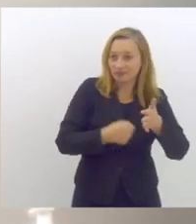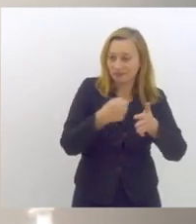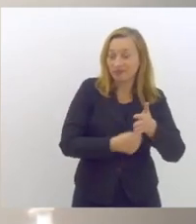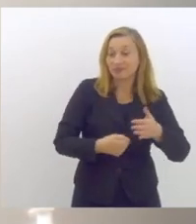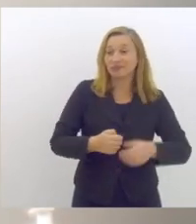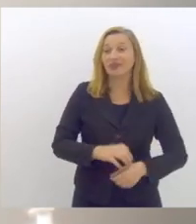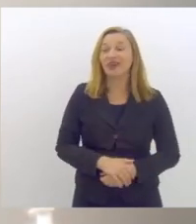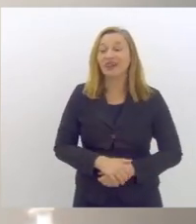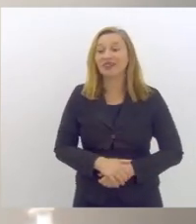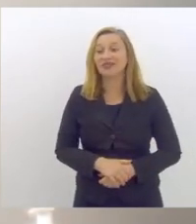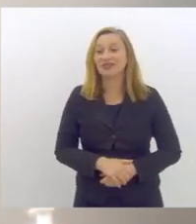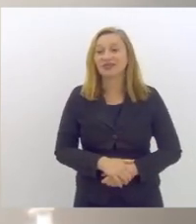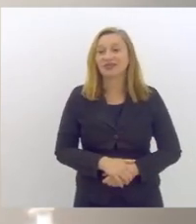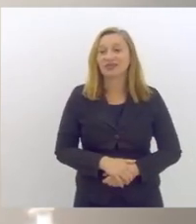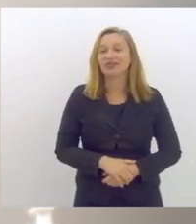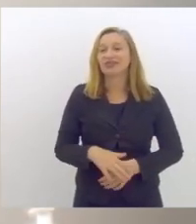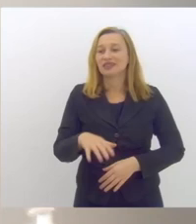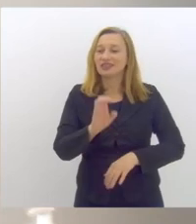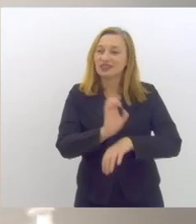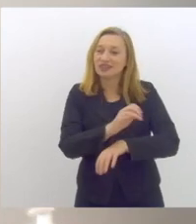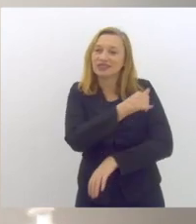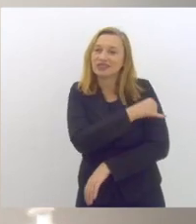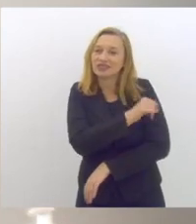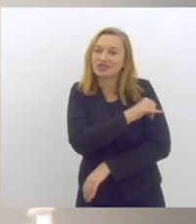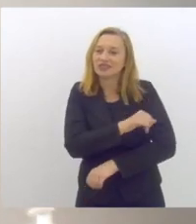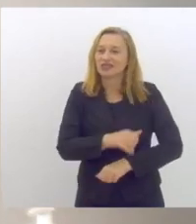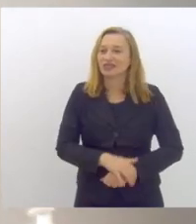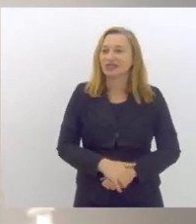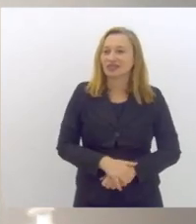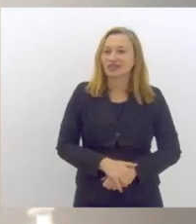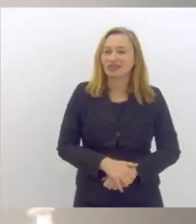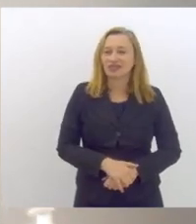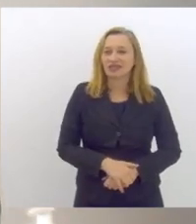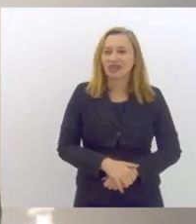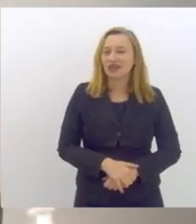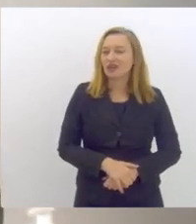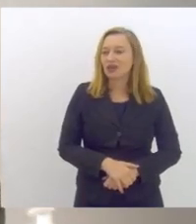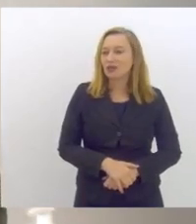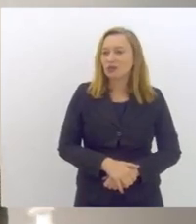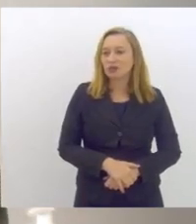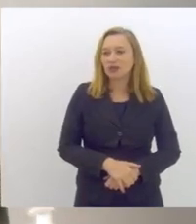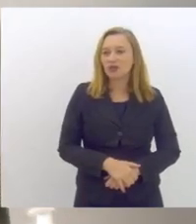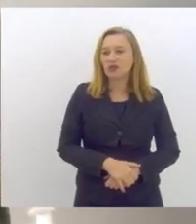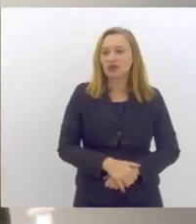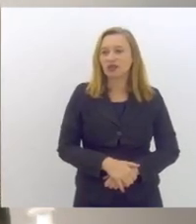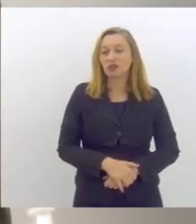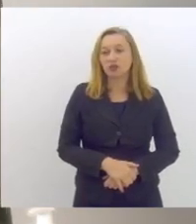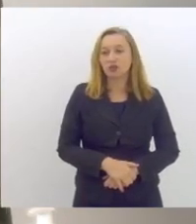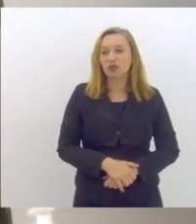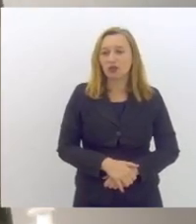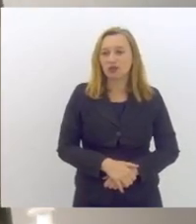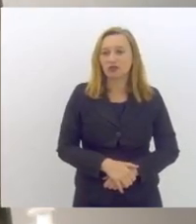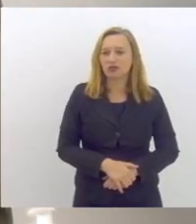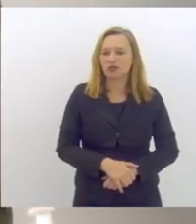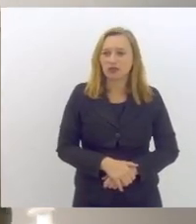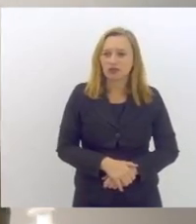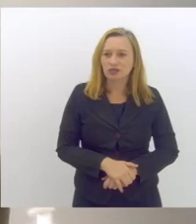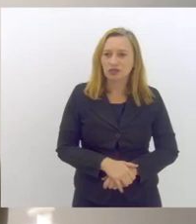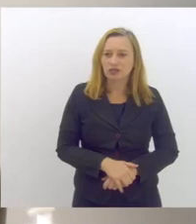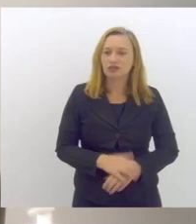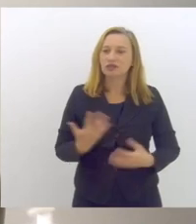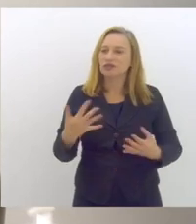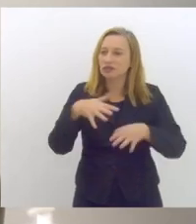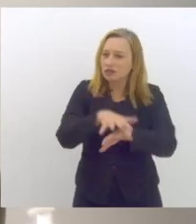seja criado aqui na no âmbito do estado do rio de janeiro a figura do professor de apoio à